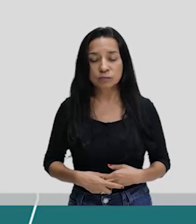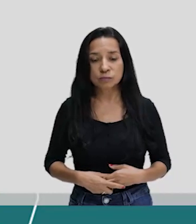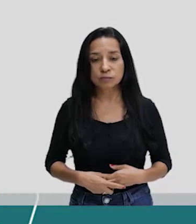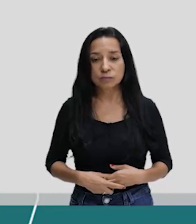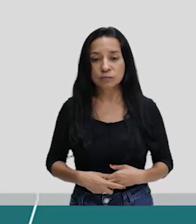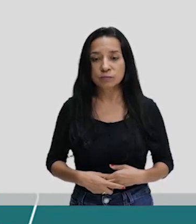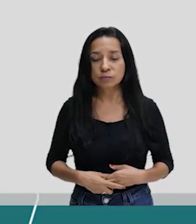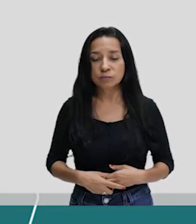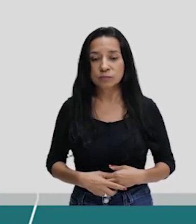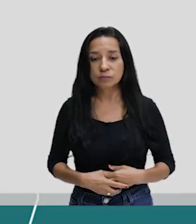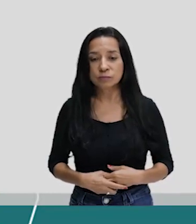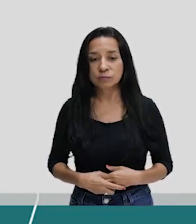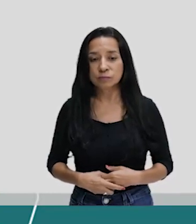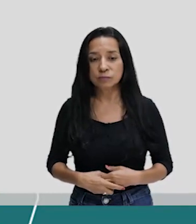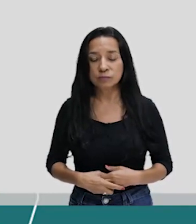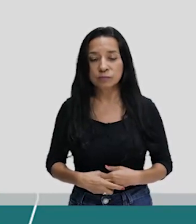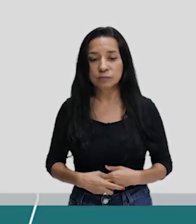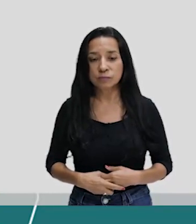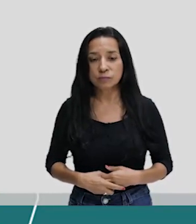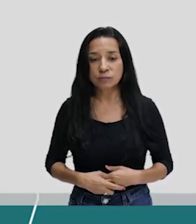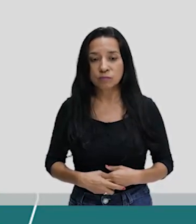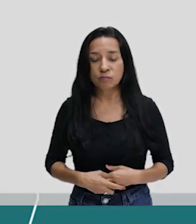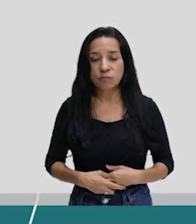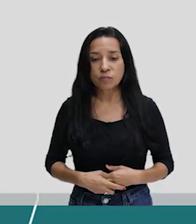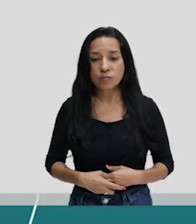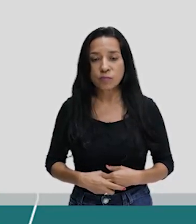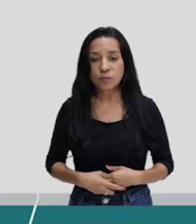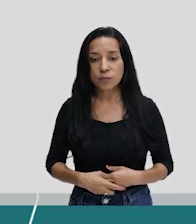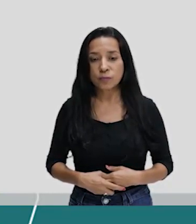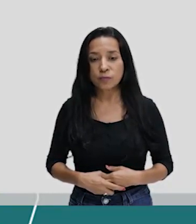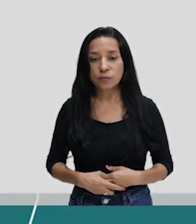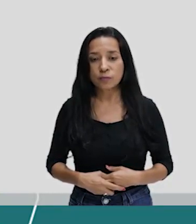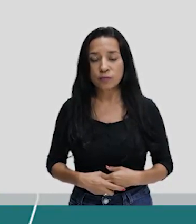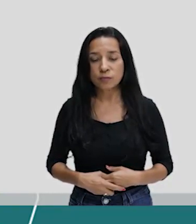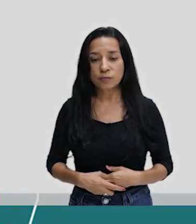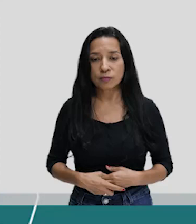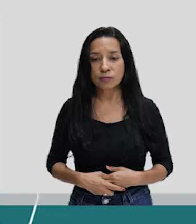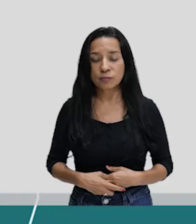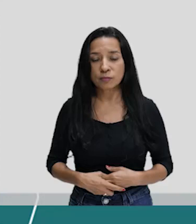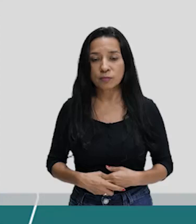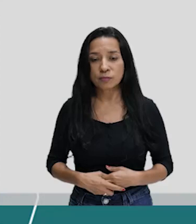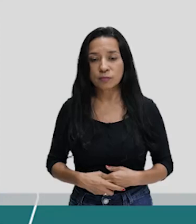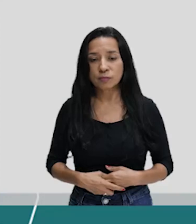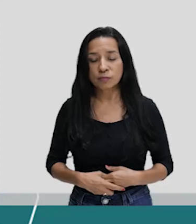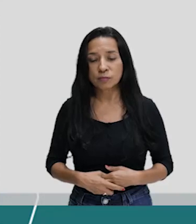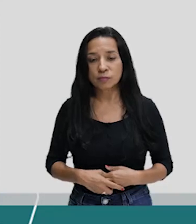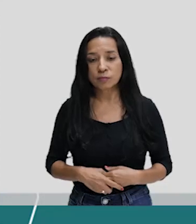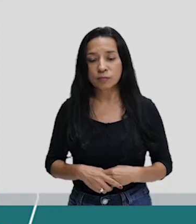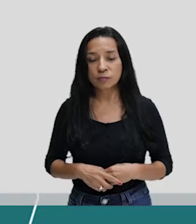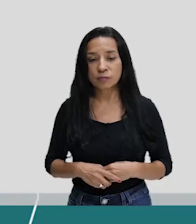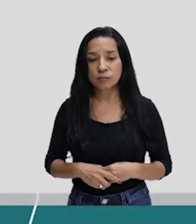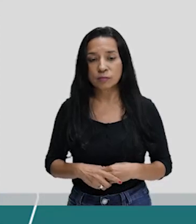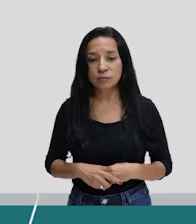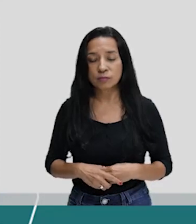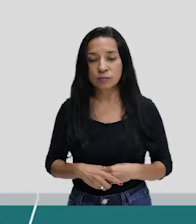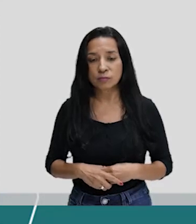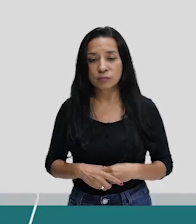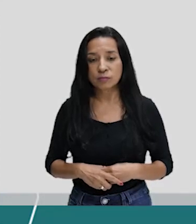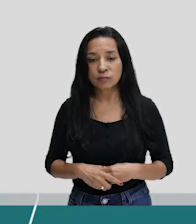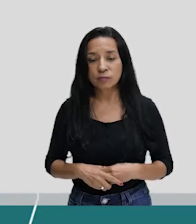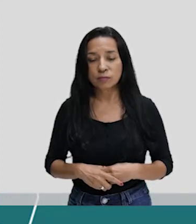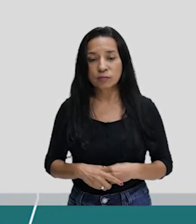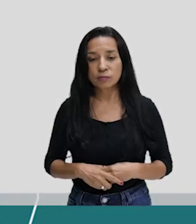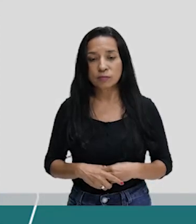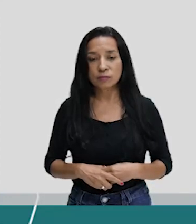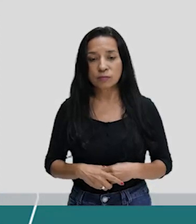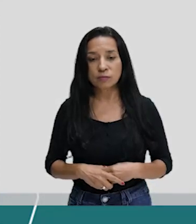as sombras harmoniosas. Sombras veladas e muscelinosas. Para as